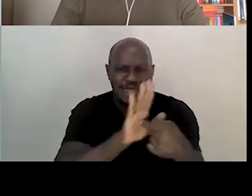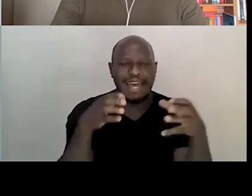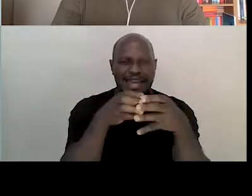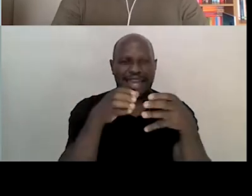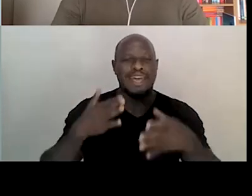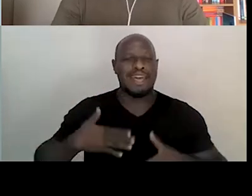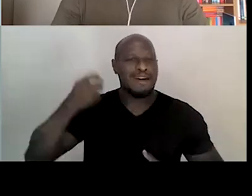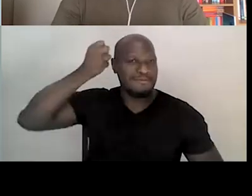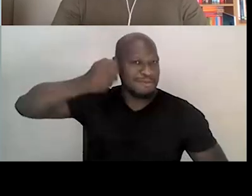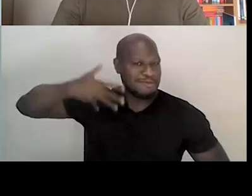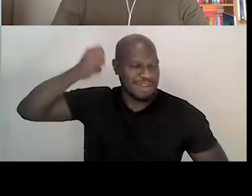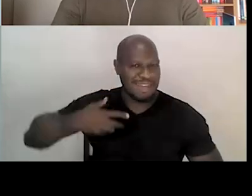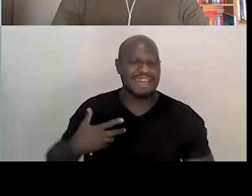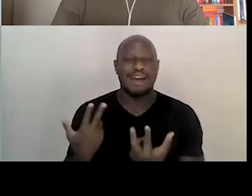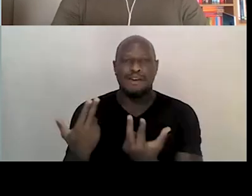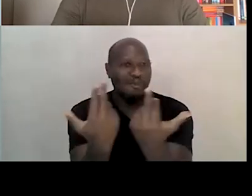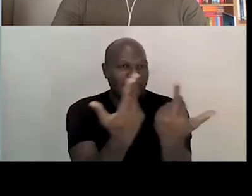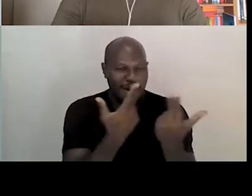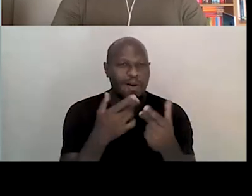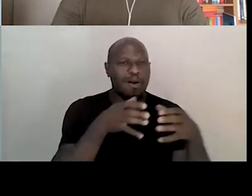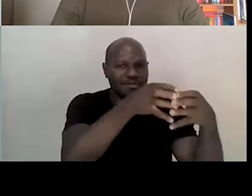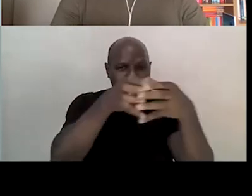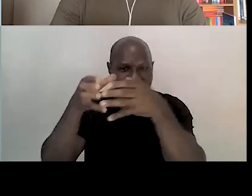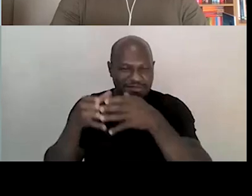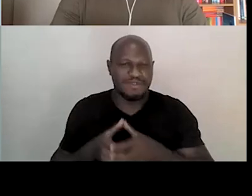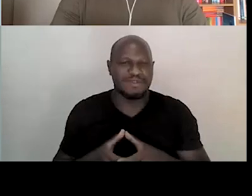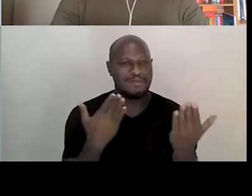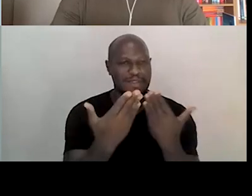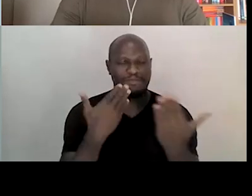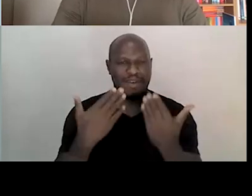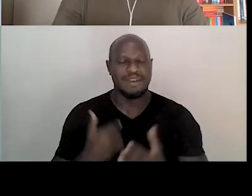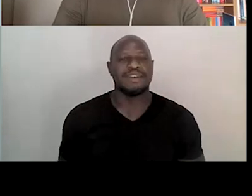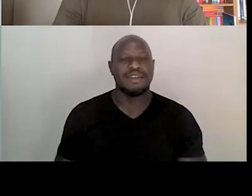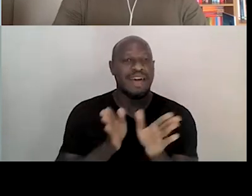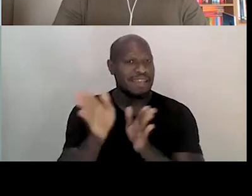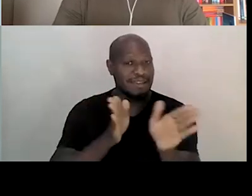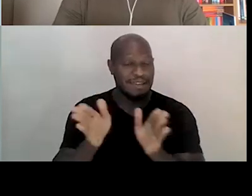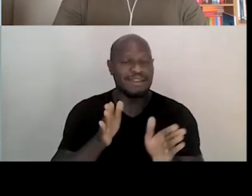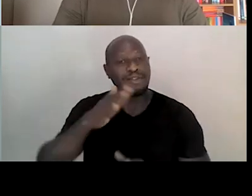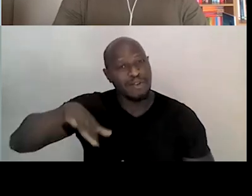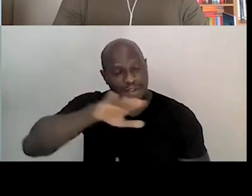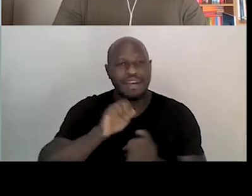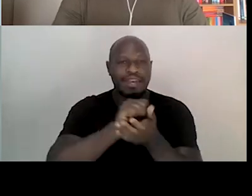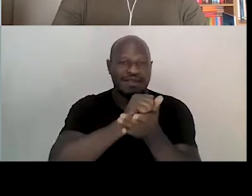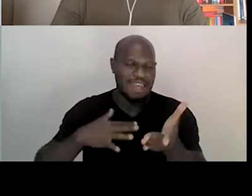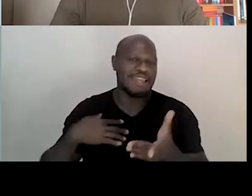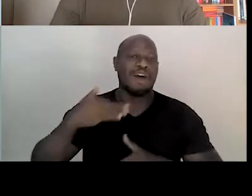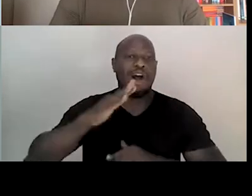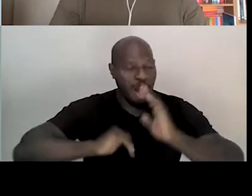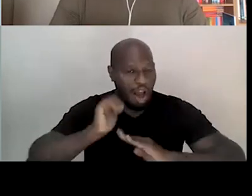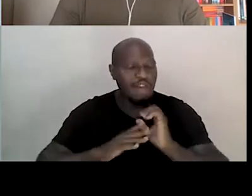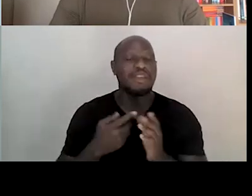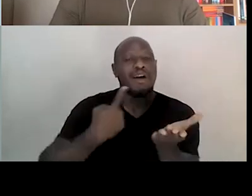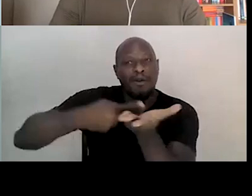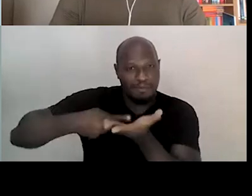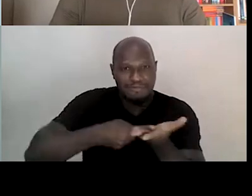-audio de inscrição, assim como todos os componentes da nossa mesa. acessibilizando todas as nossas atividades. É um compromisso do Sesc